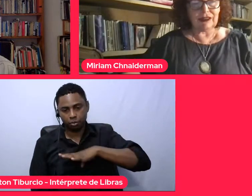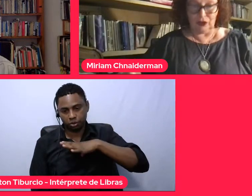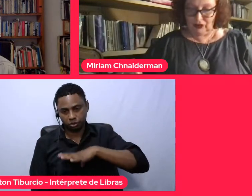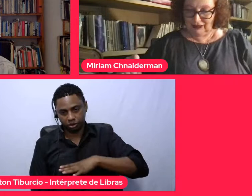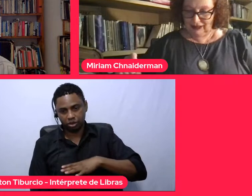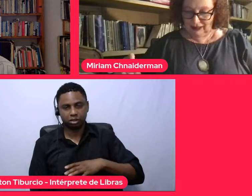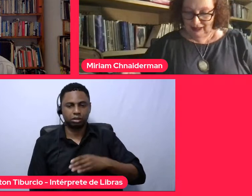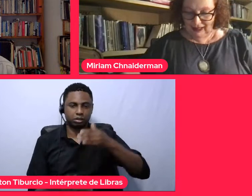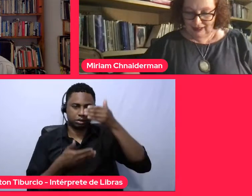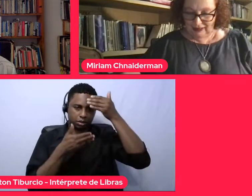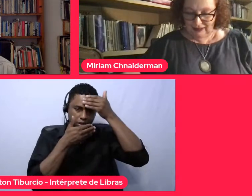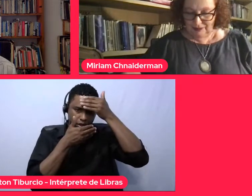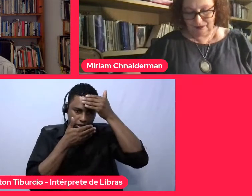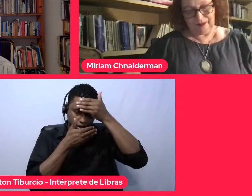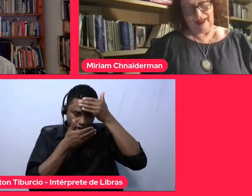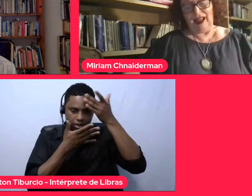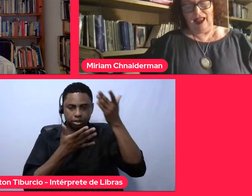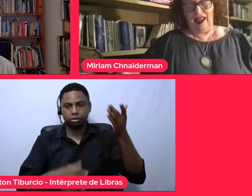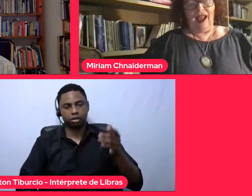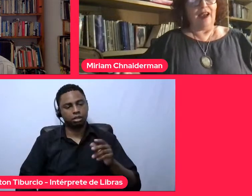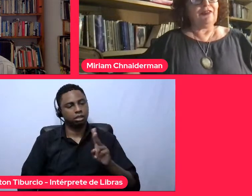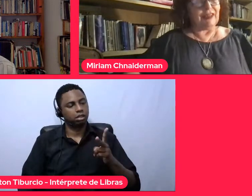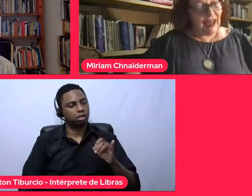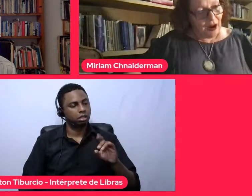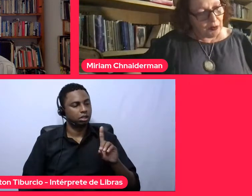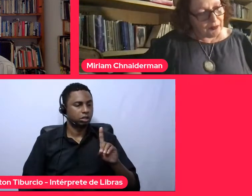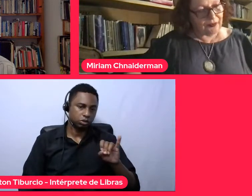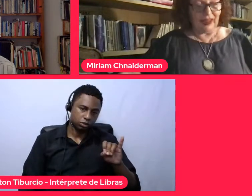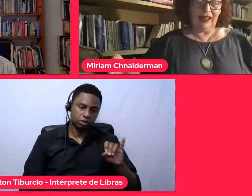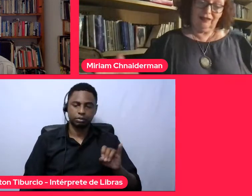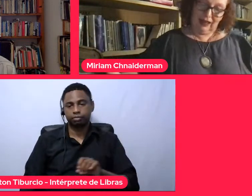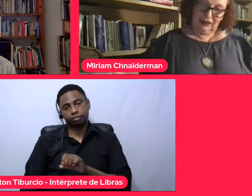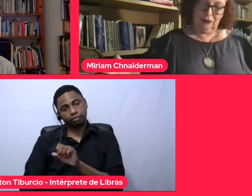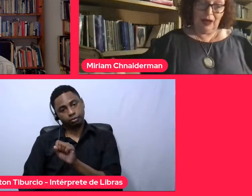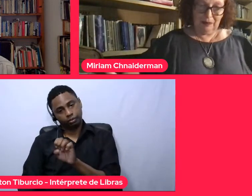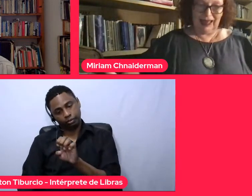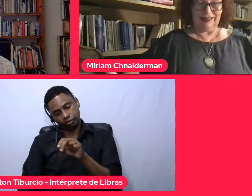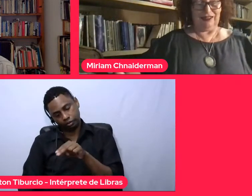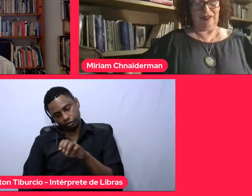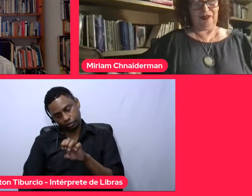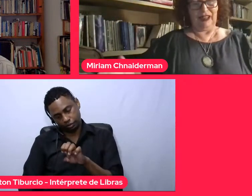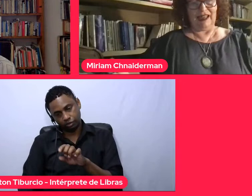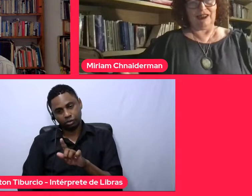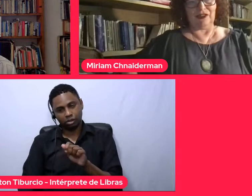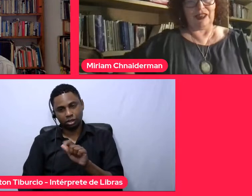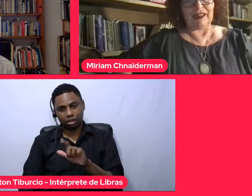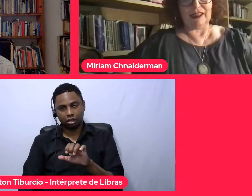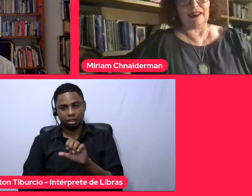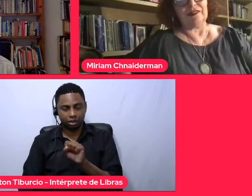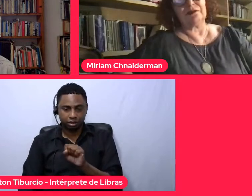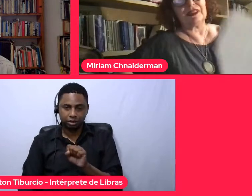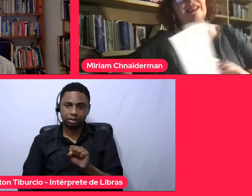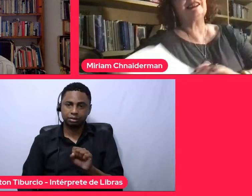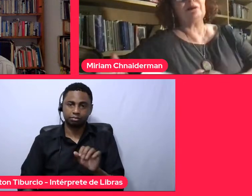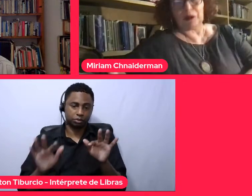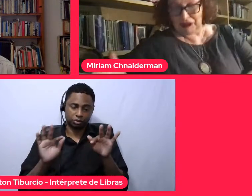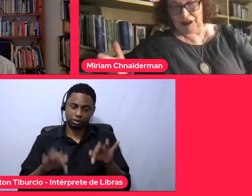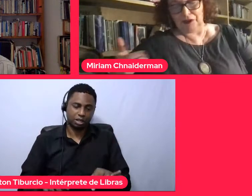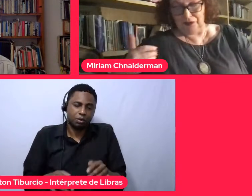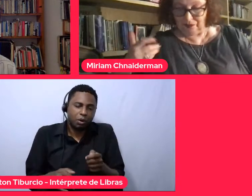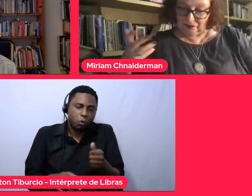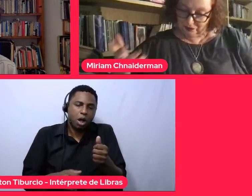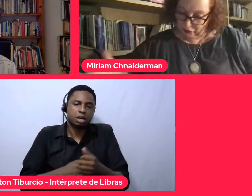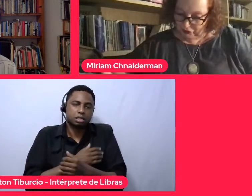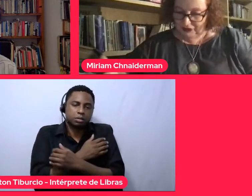em índice ou em senegalês. Afinal, é quase um abraço. É isso que esse